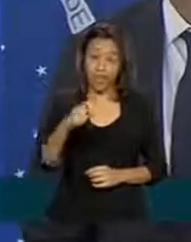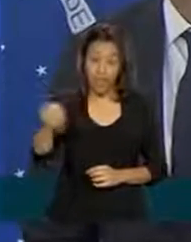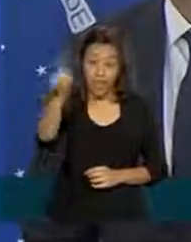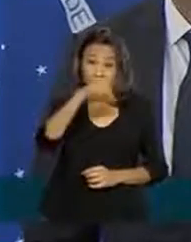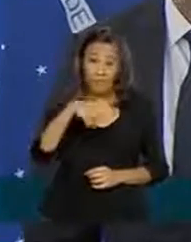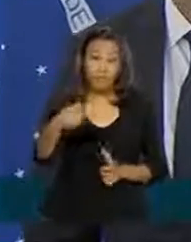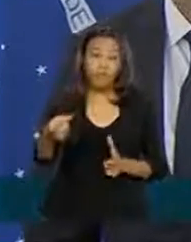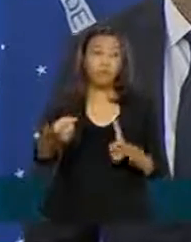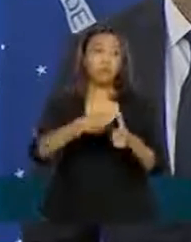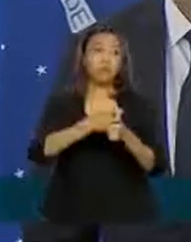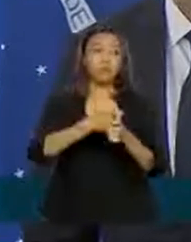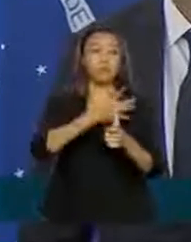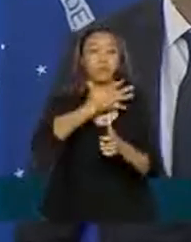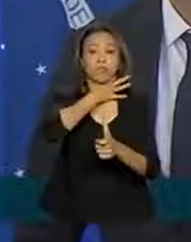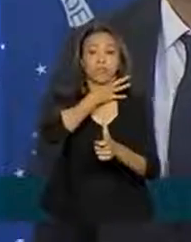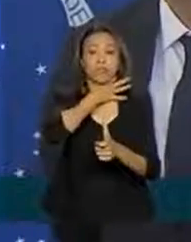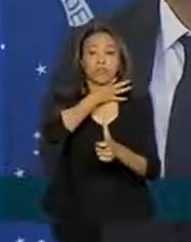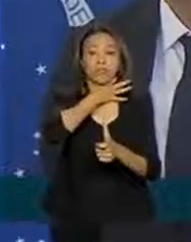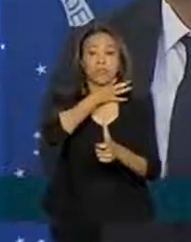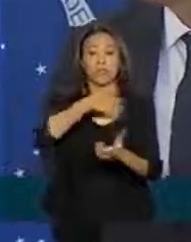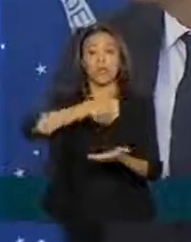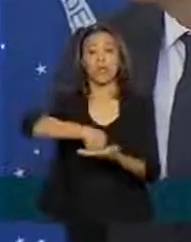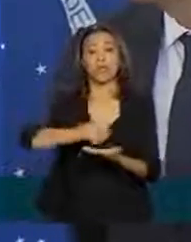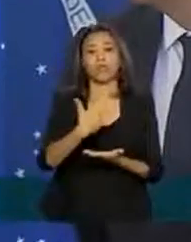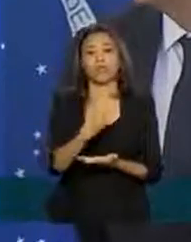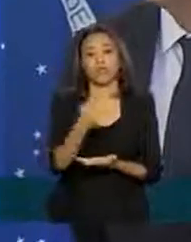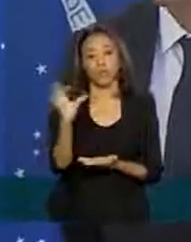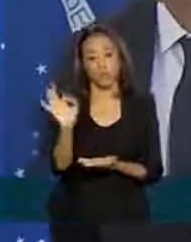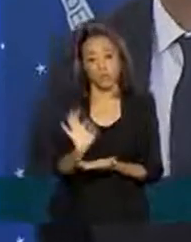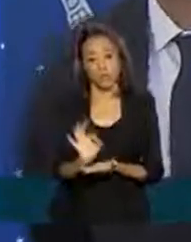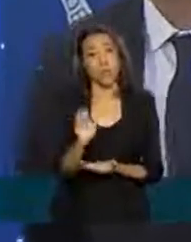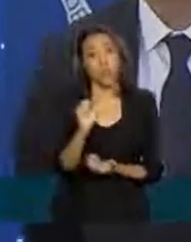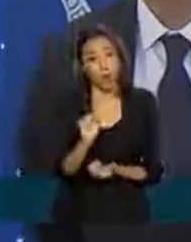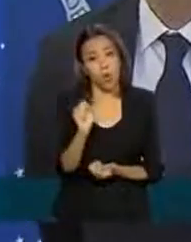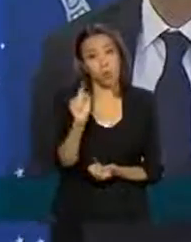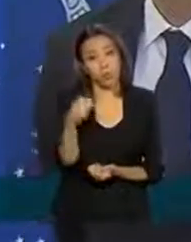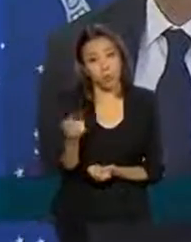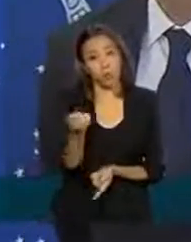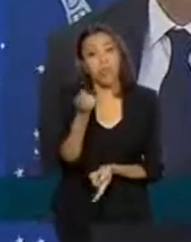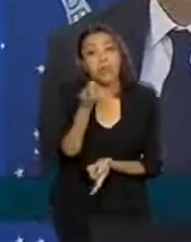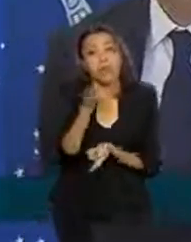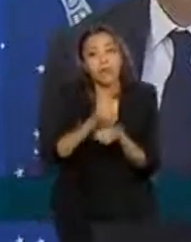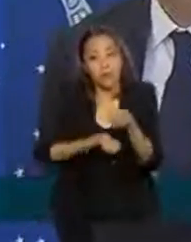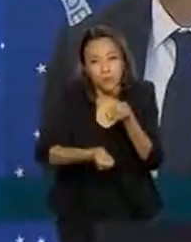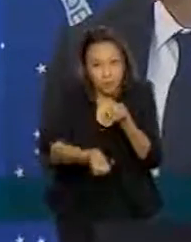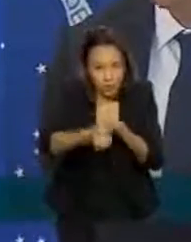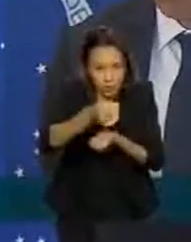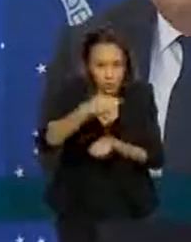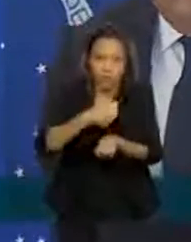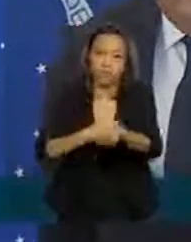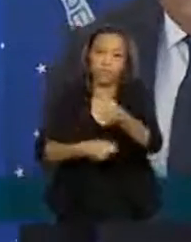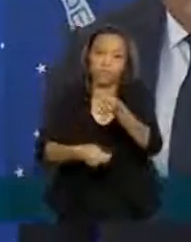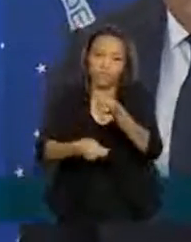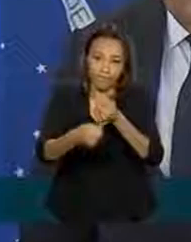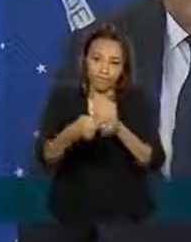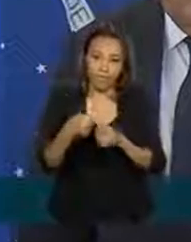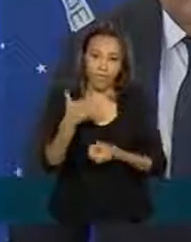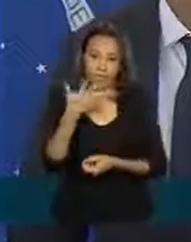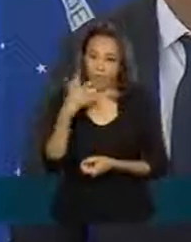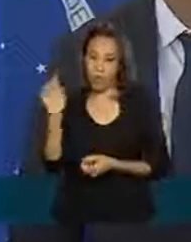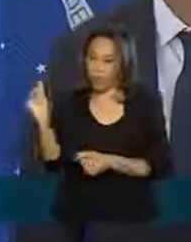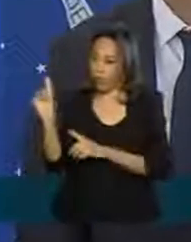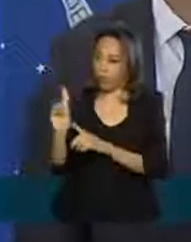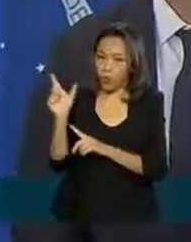por volta de 20% poderão negociar ou melhor como diz aqui o Pedro Guimarães